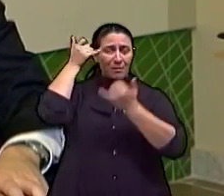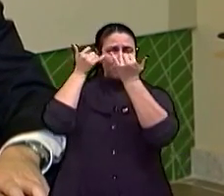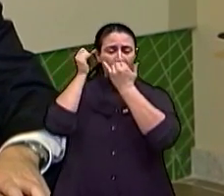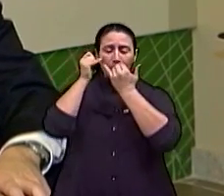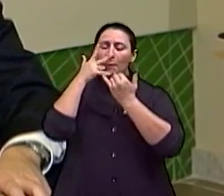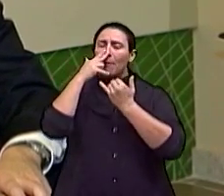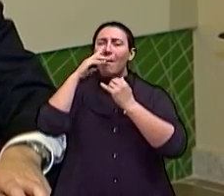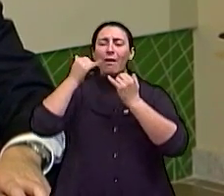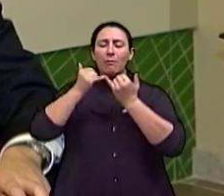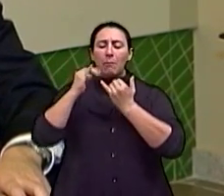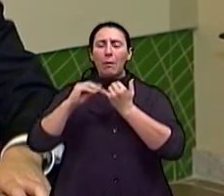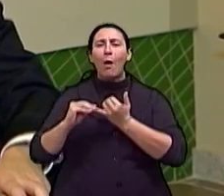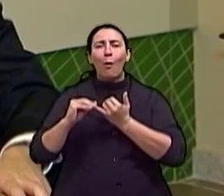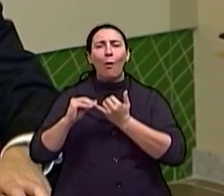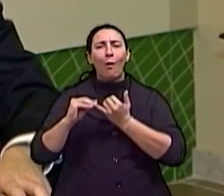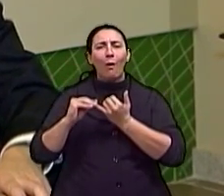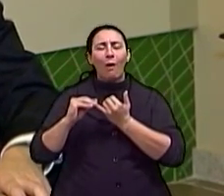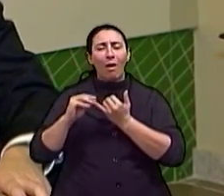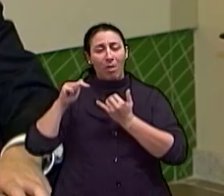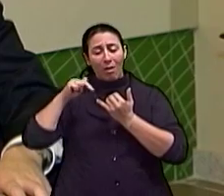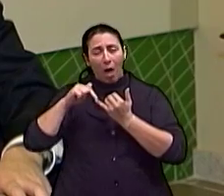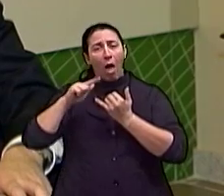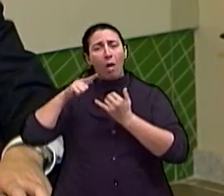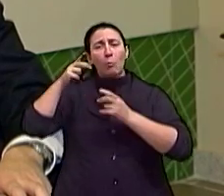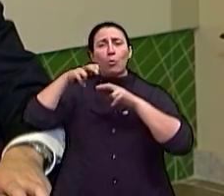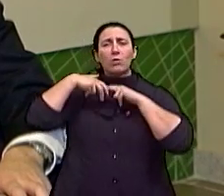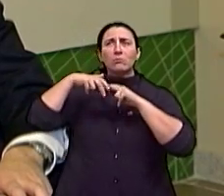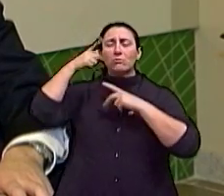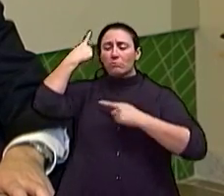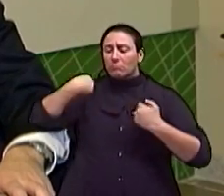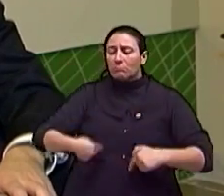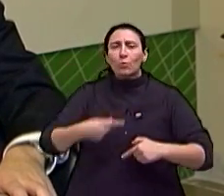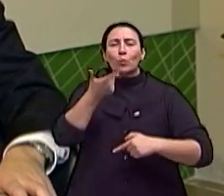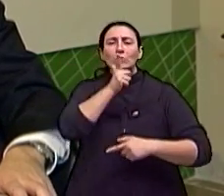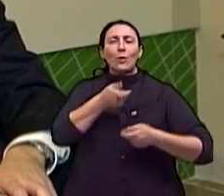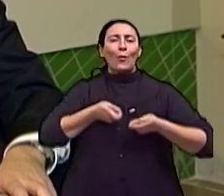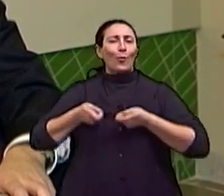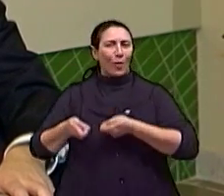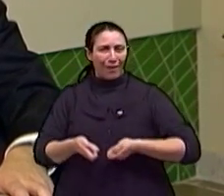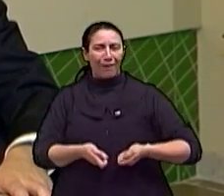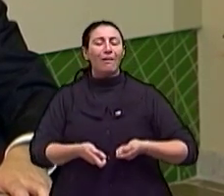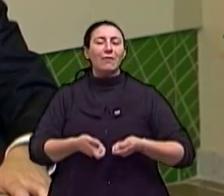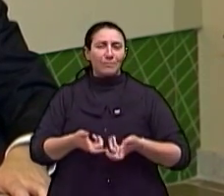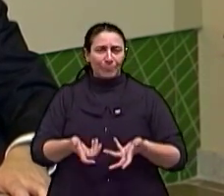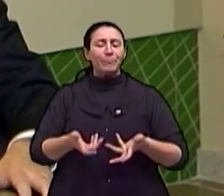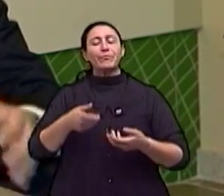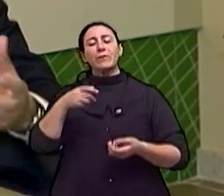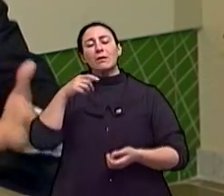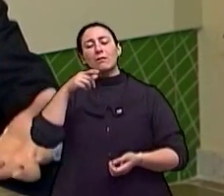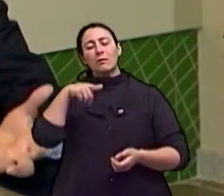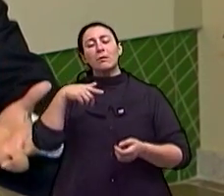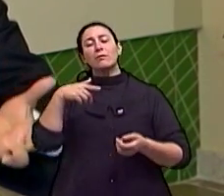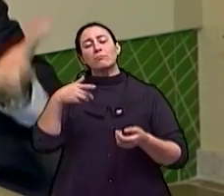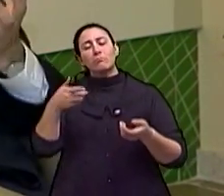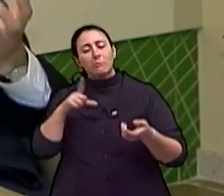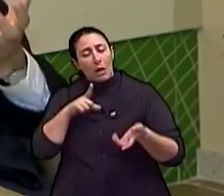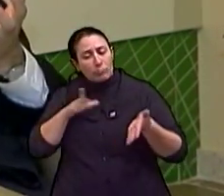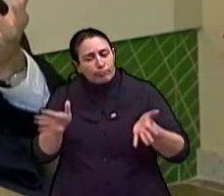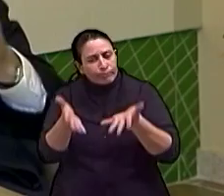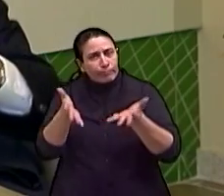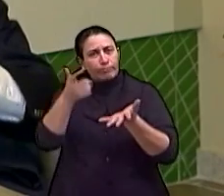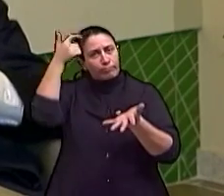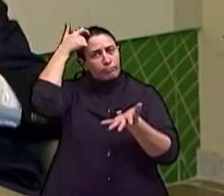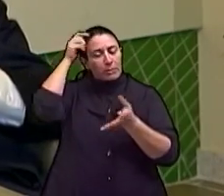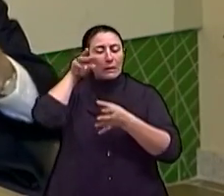os pacientes regresam imediatamente outra vez ao nível que estavam antes. Quando acendemos os estimuladores, se